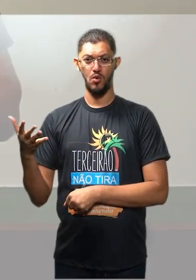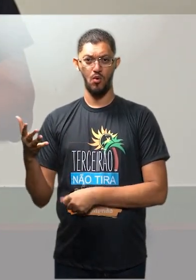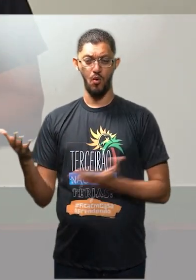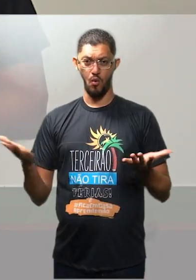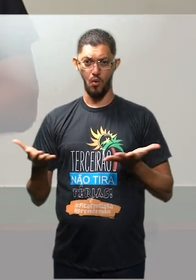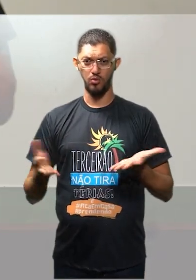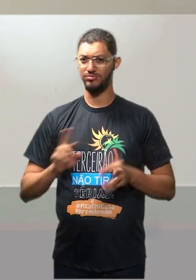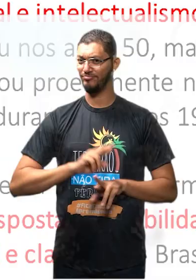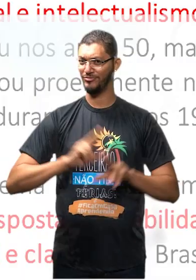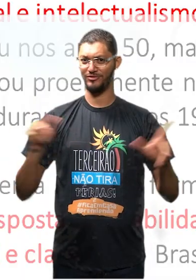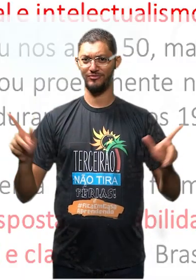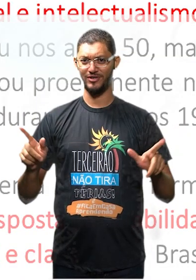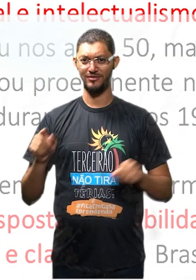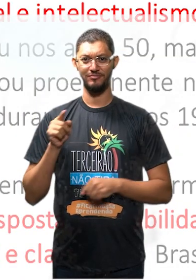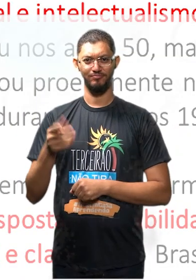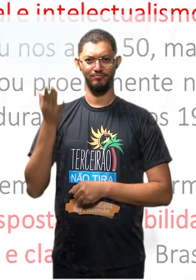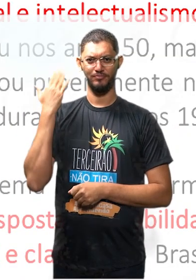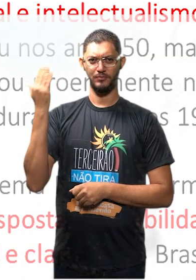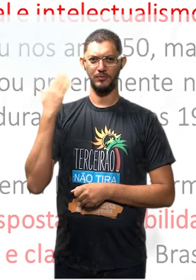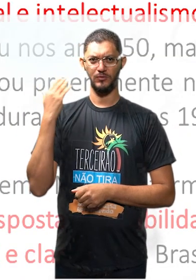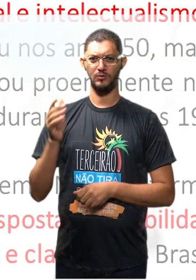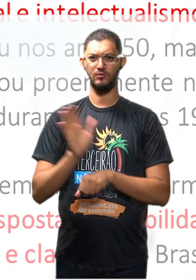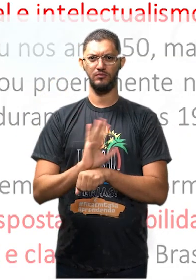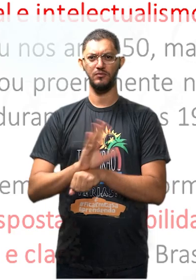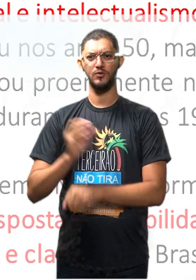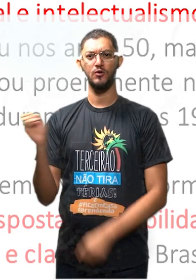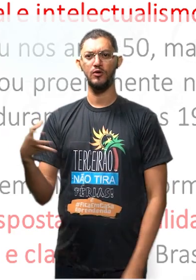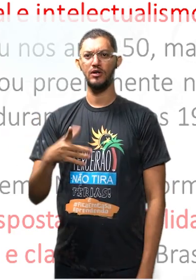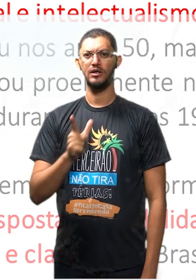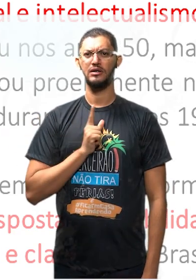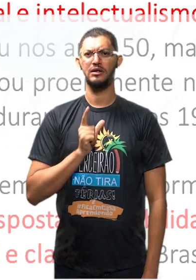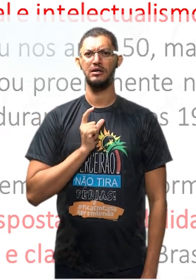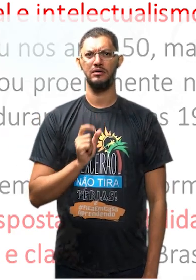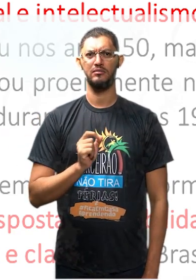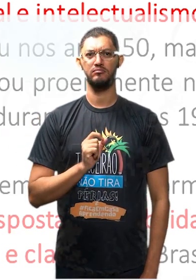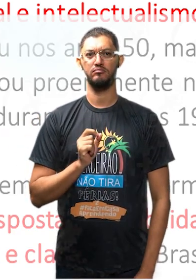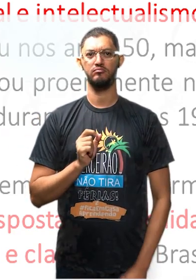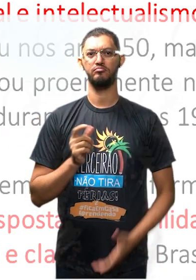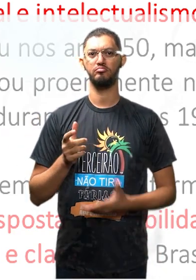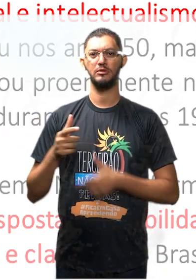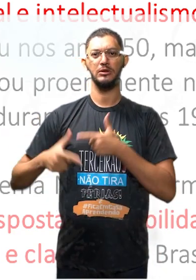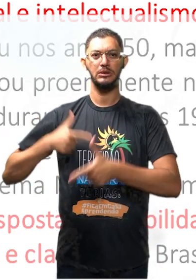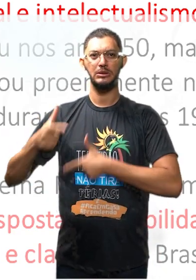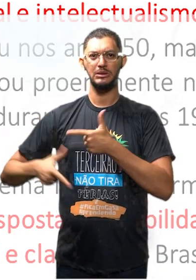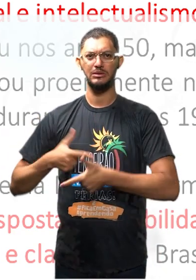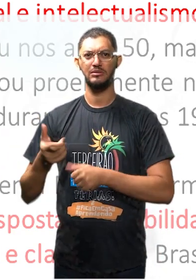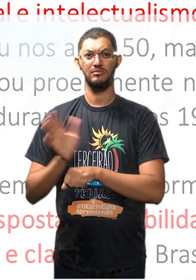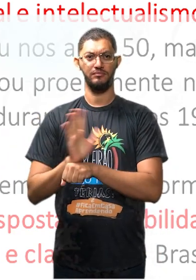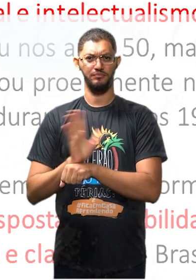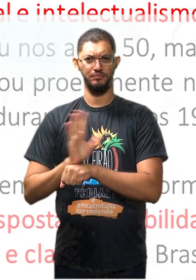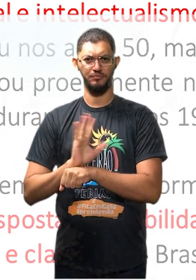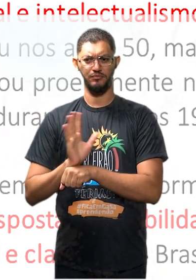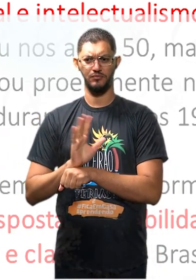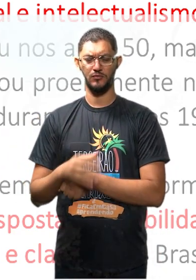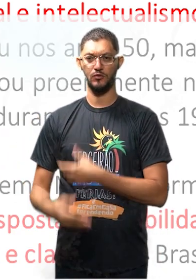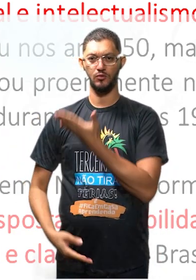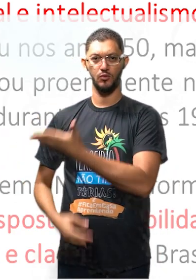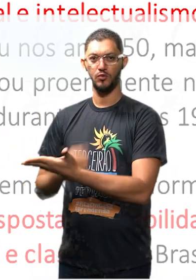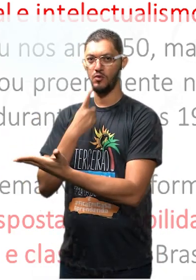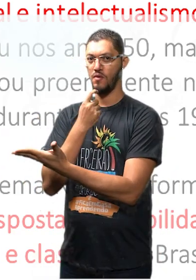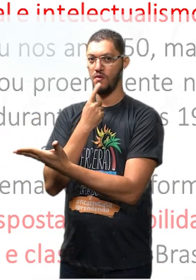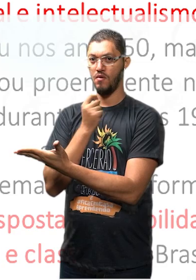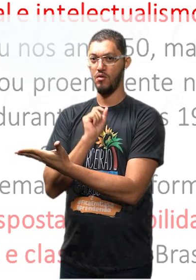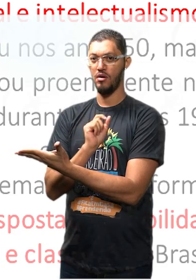aqui, tá? Perfeito? No cinema novo nós temos o quê? Cinema novo é um movimento cinematográfico. Ênfase no que tá vermelho.